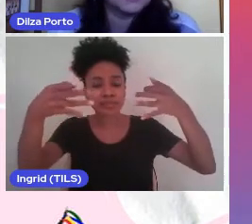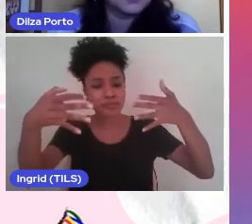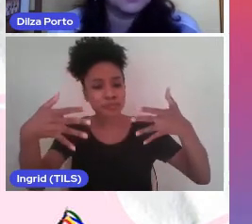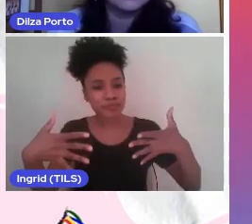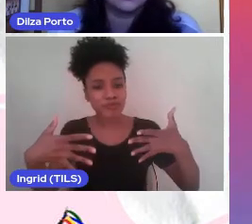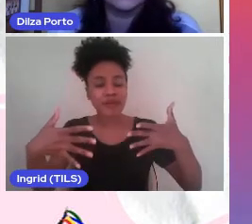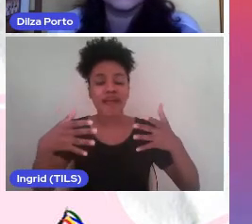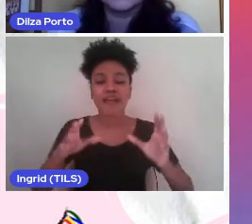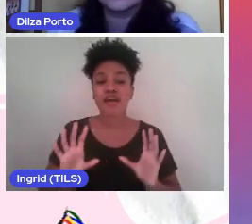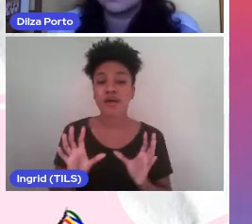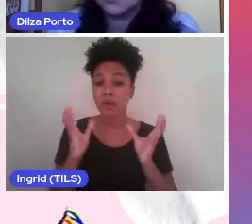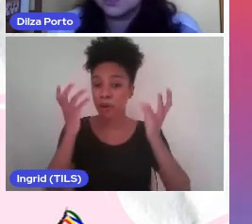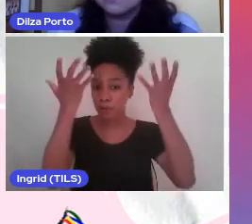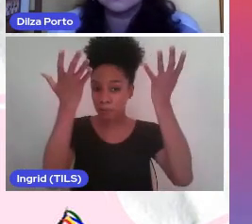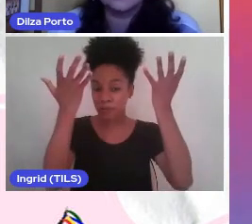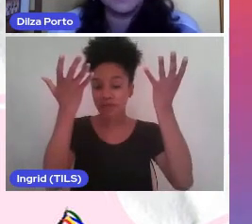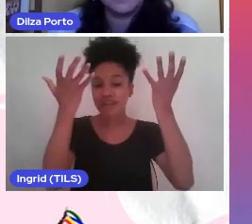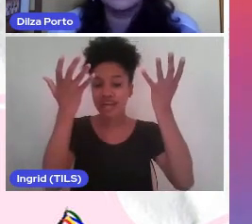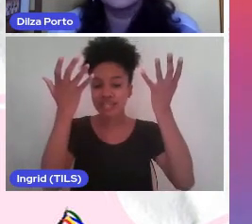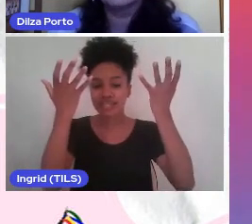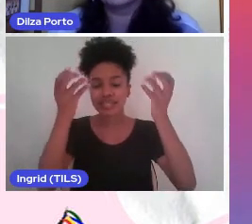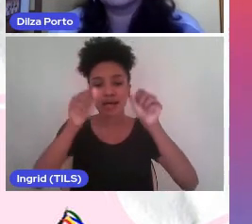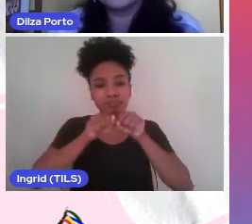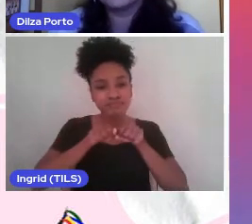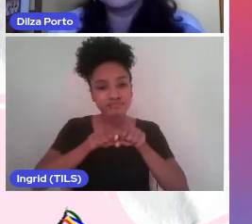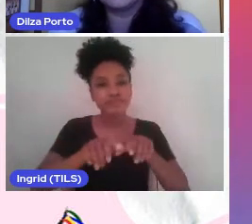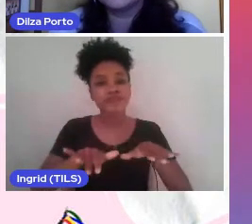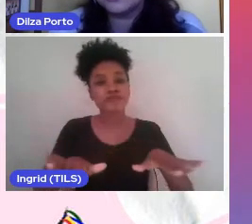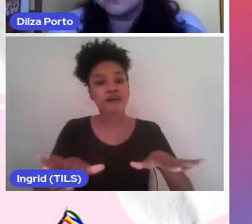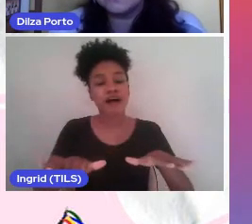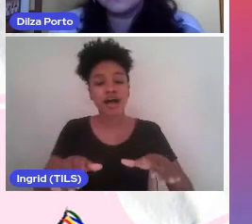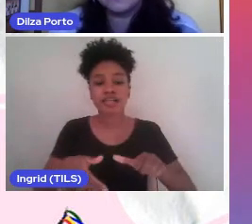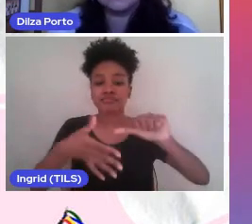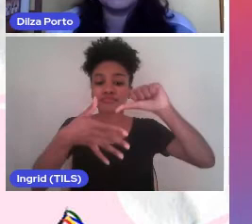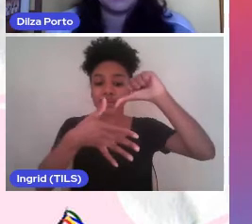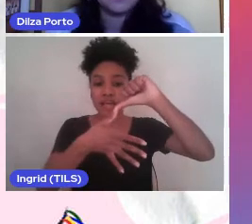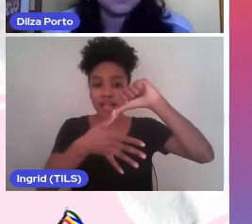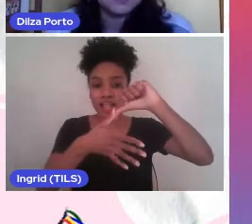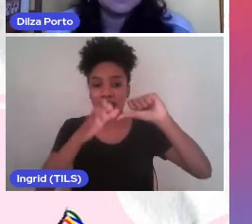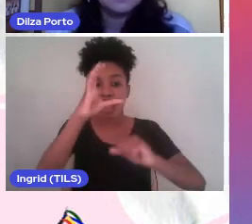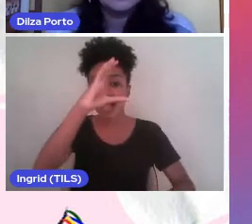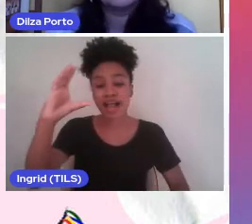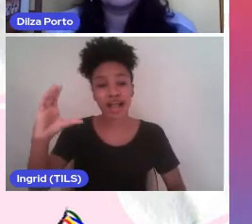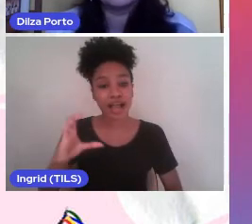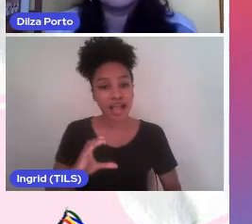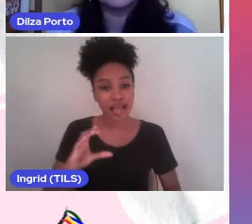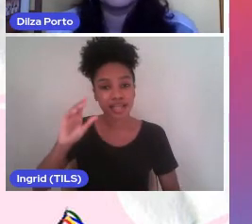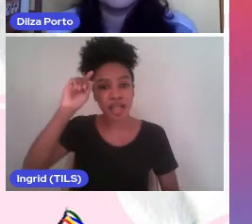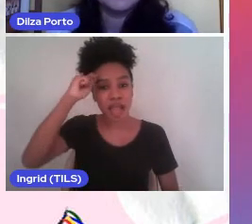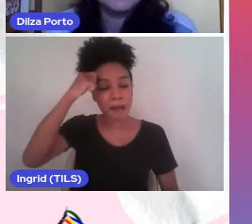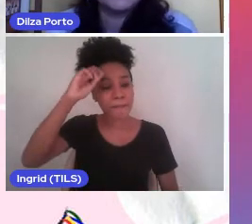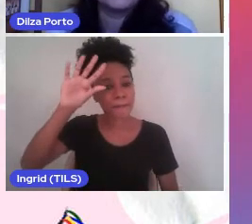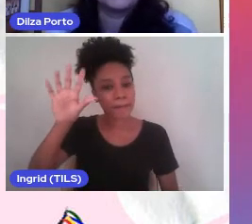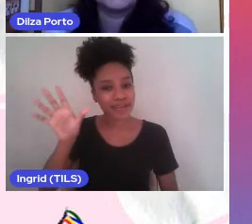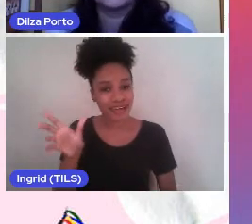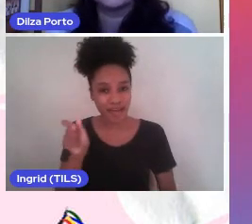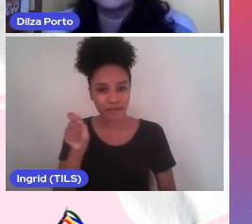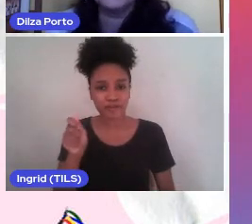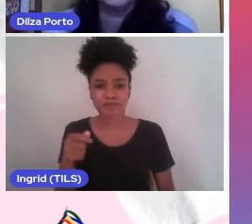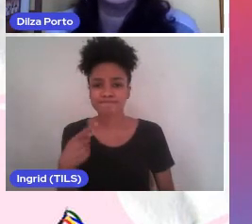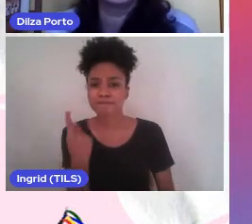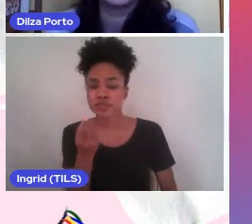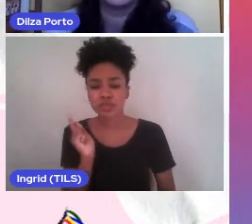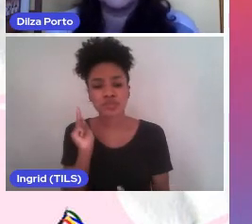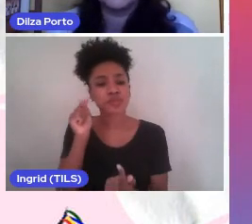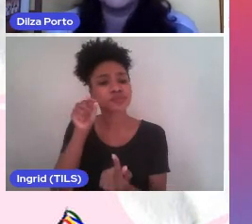e comemorações tornam-se estendidas também para a América Latina, Caribe e África. Pretendemos aqui recuperar